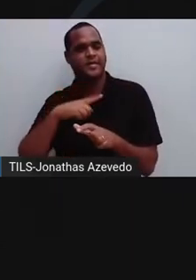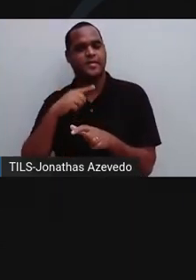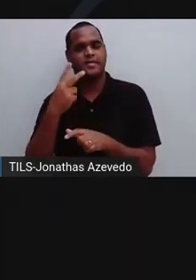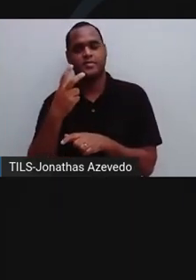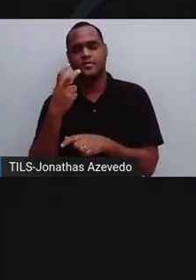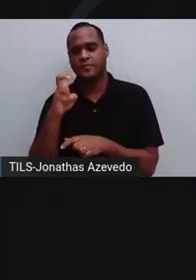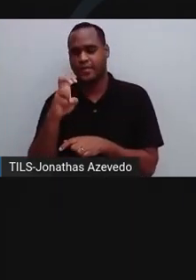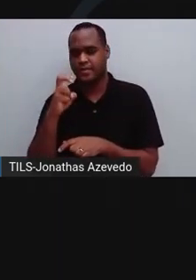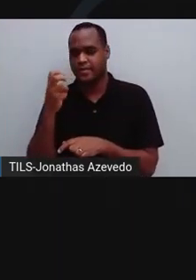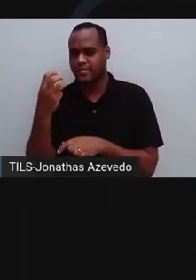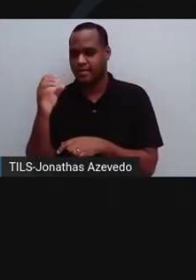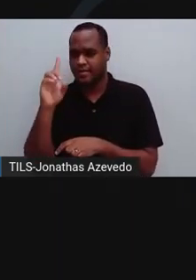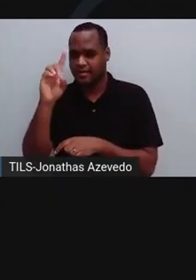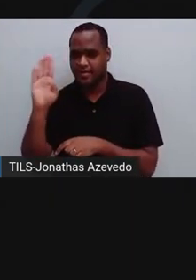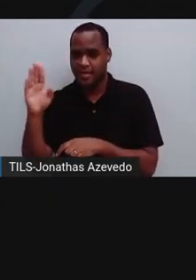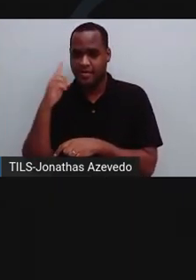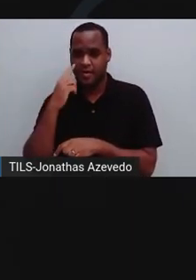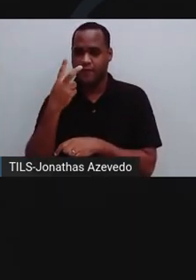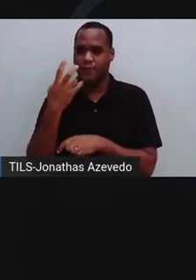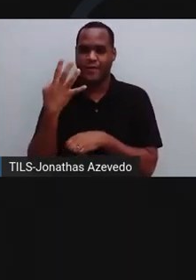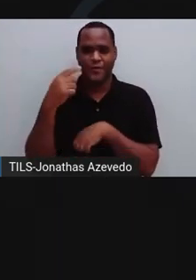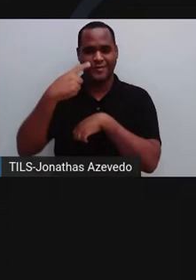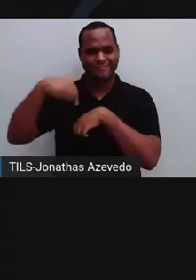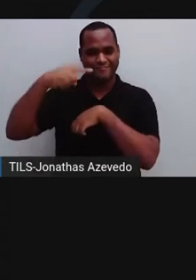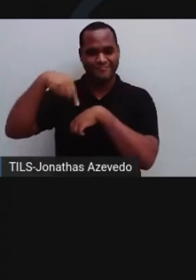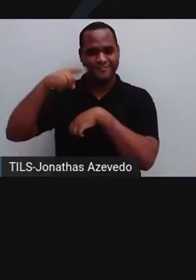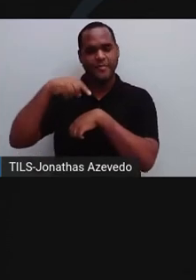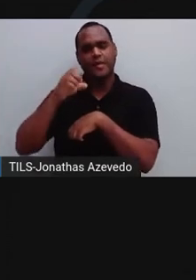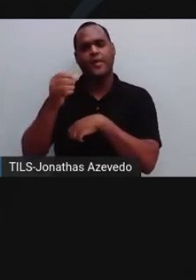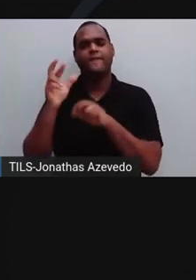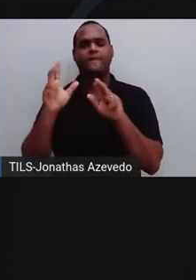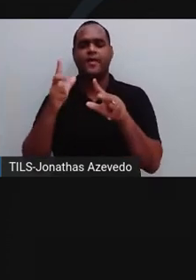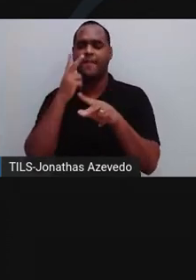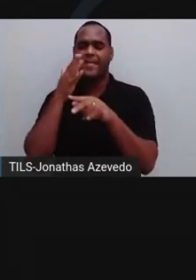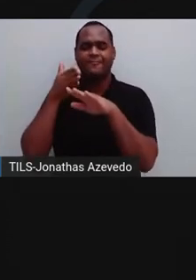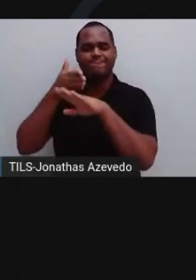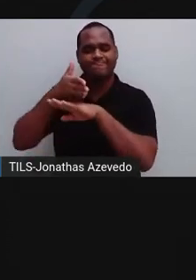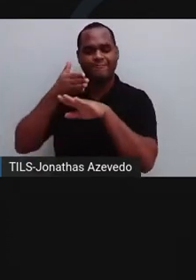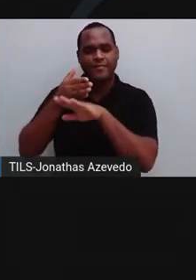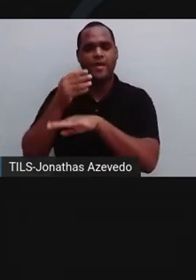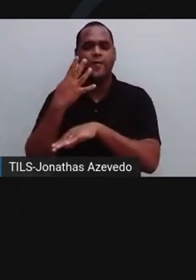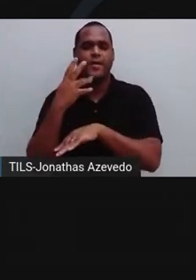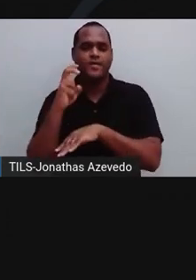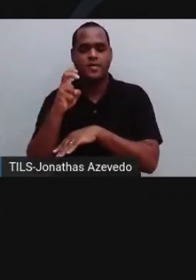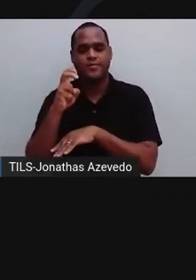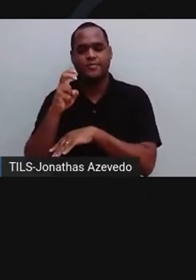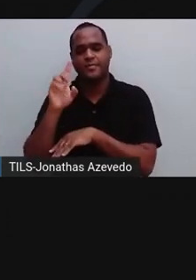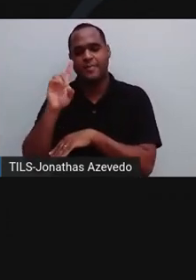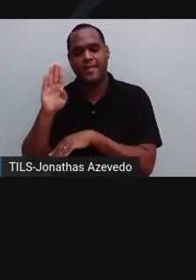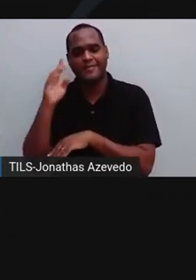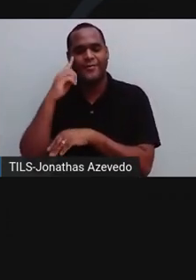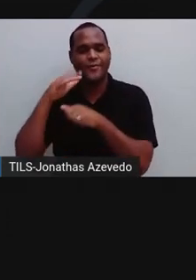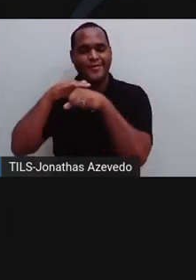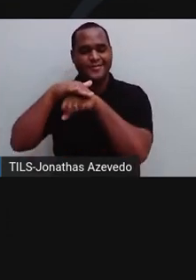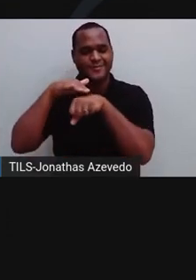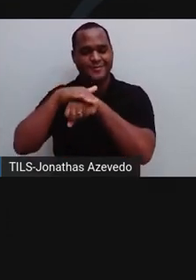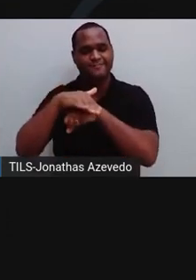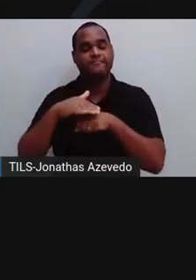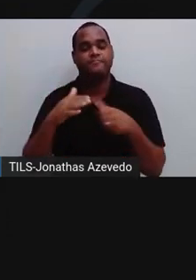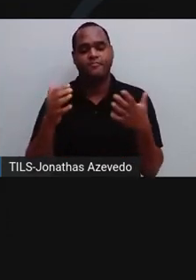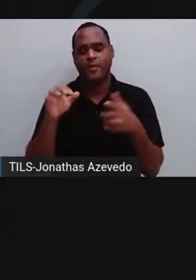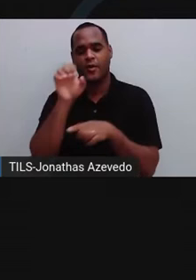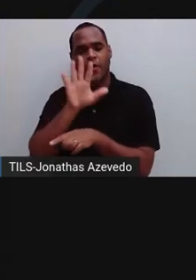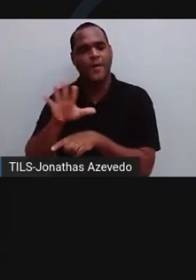em média, por 24 horas. E não ultrapassar 45 decibéis à noite. Na Europa, essas